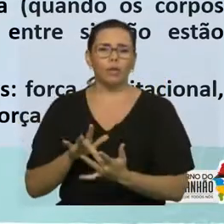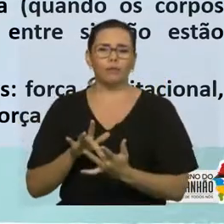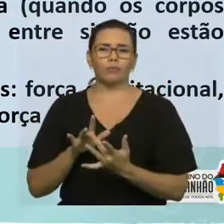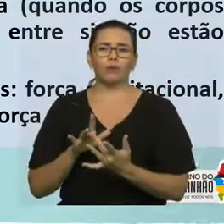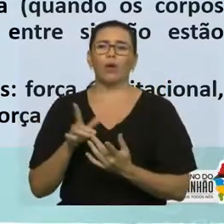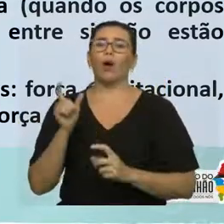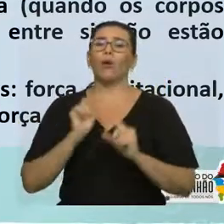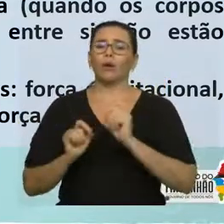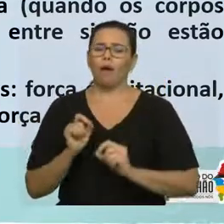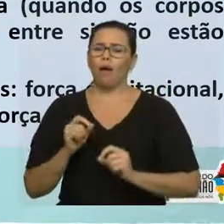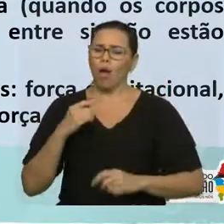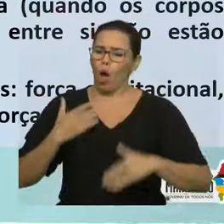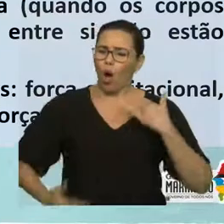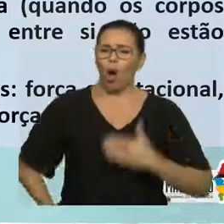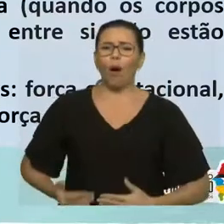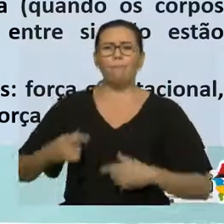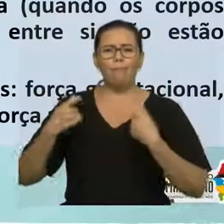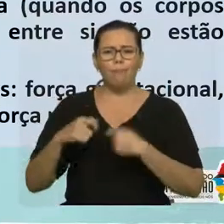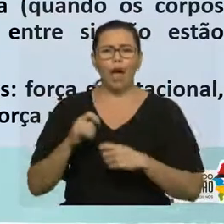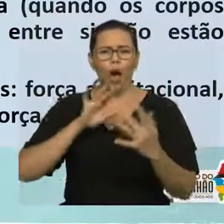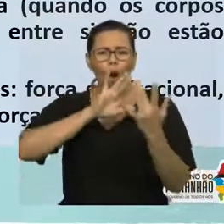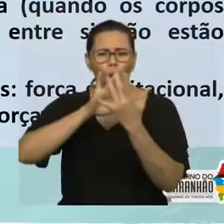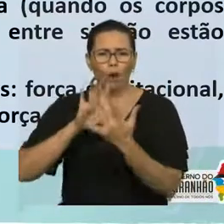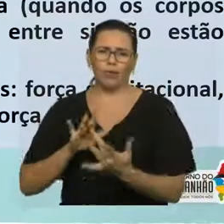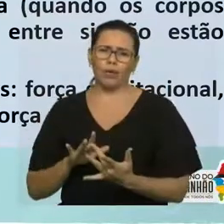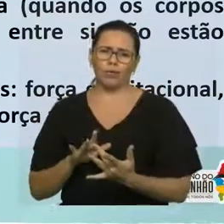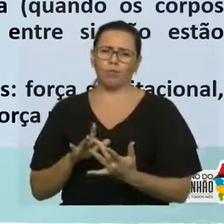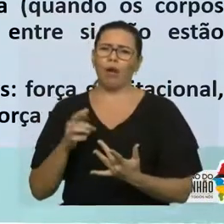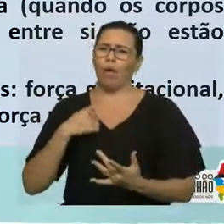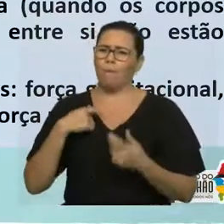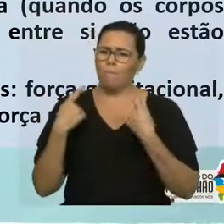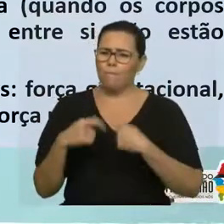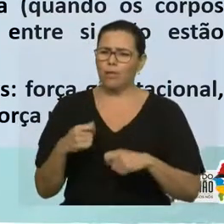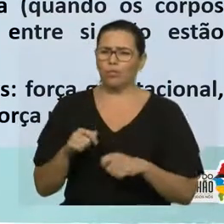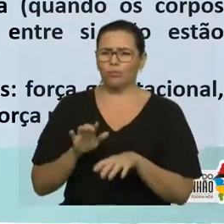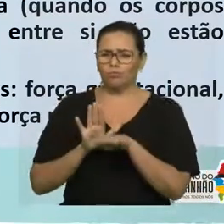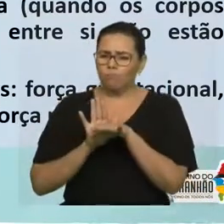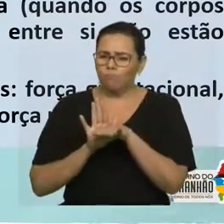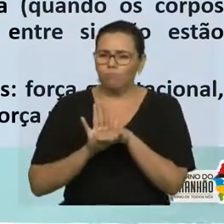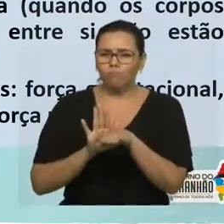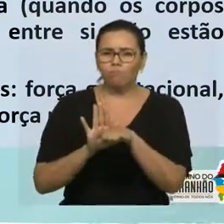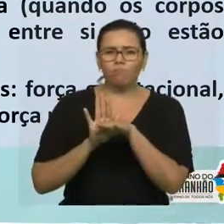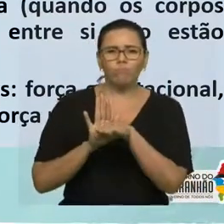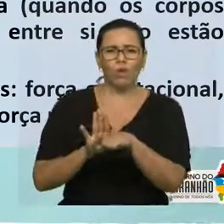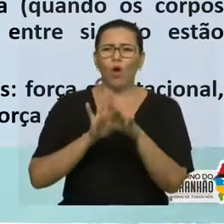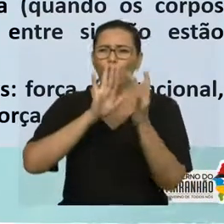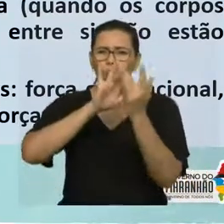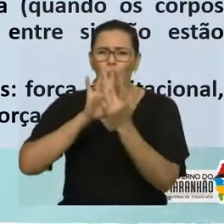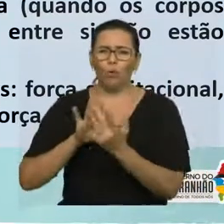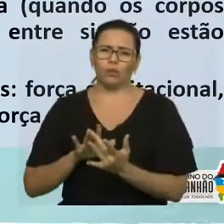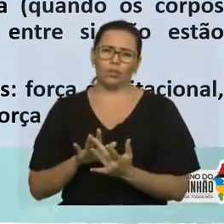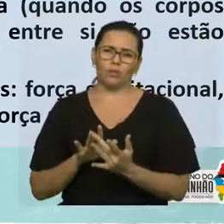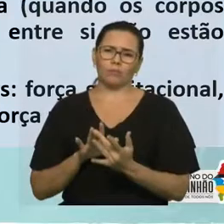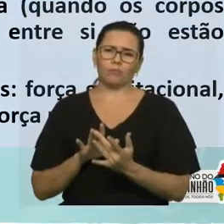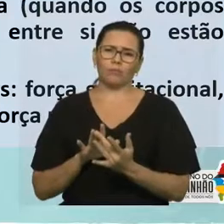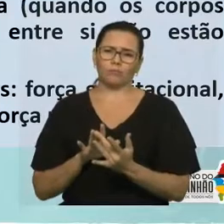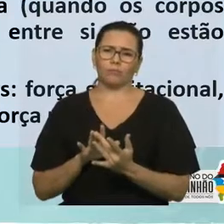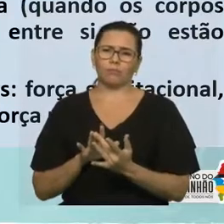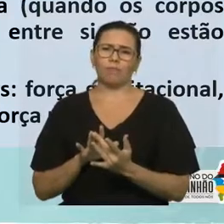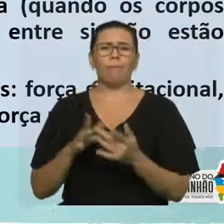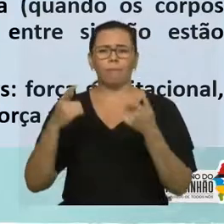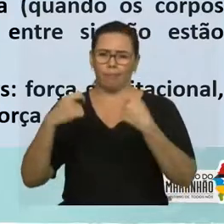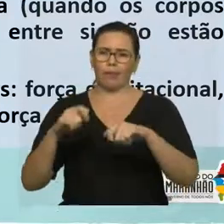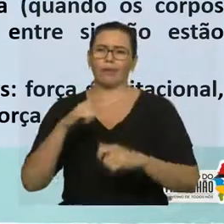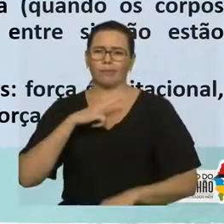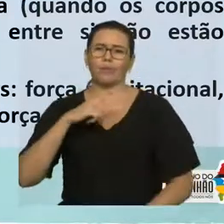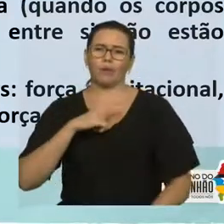interagindo, estão em contato. Ou seja, eu necessito de um contato direto entre os corpos. Direto ou indireto, mas tem que ter algum tipo de contato entre